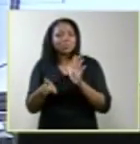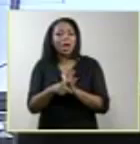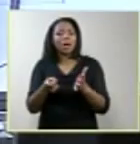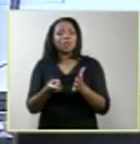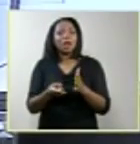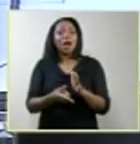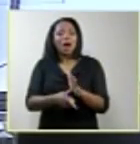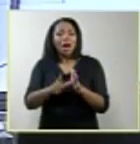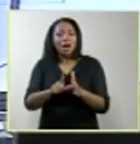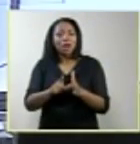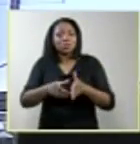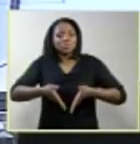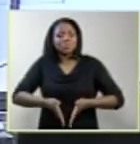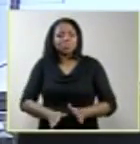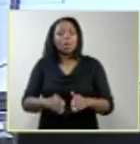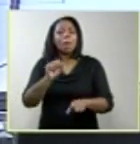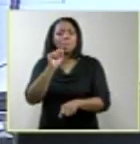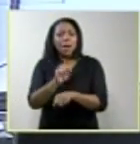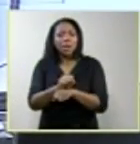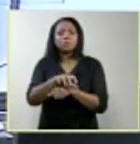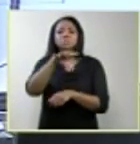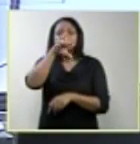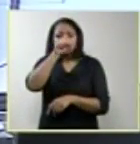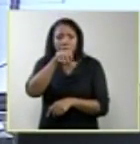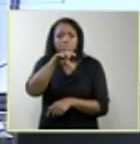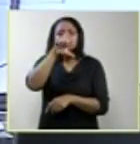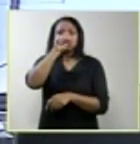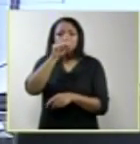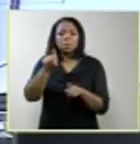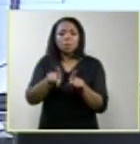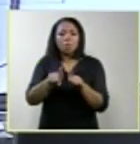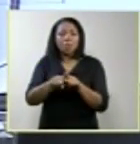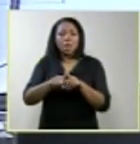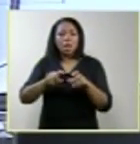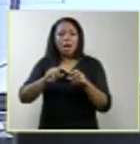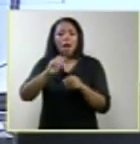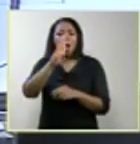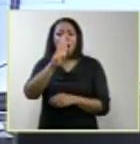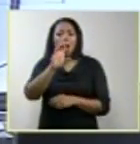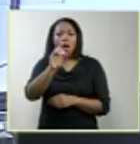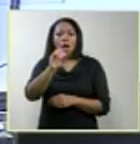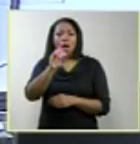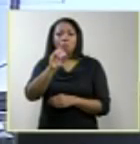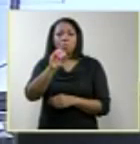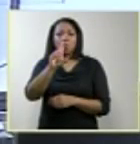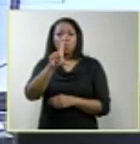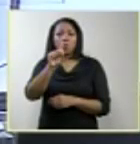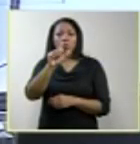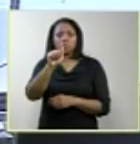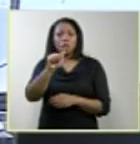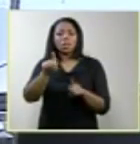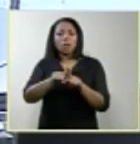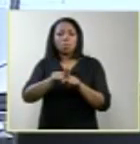prematuros, dificuldades respiratórias, cultura prematura da bolsa, e ocorre em 50% das vezes.